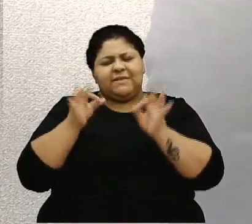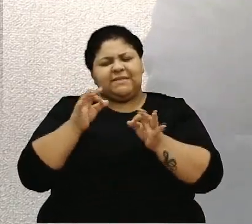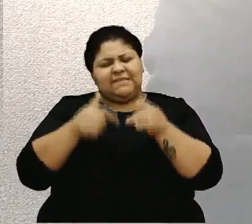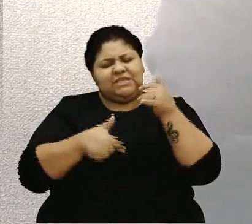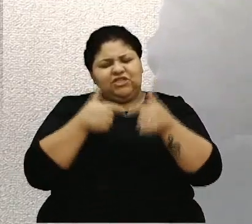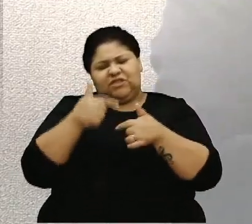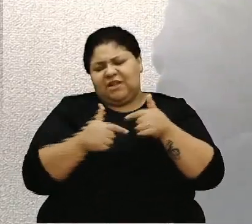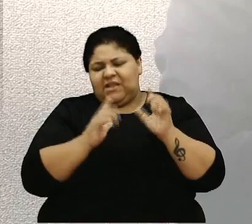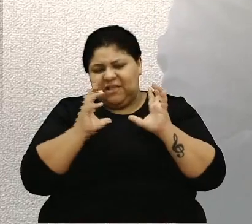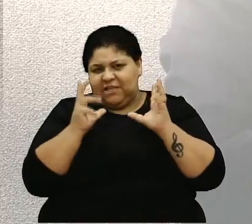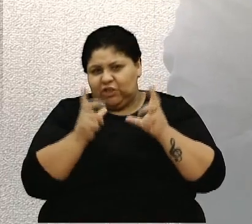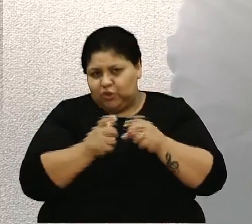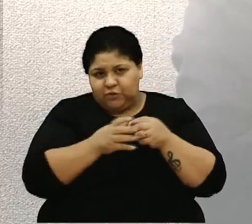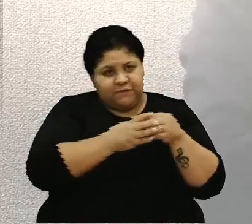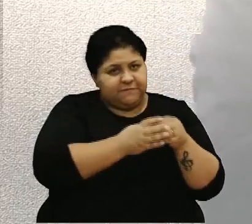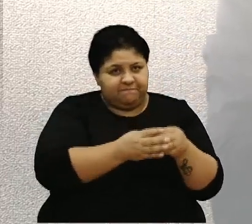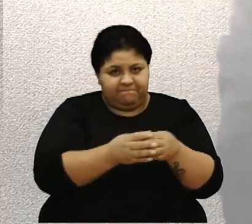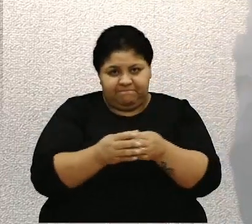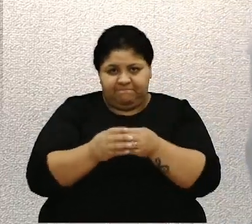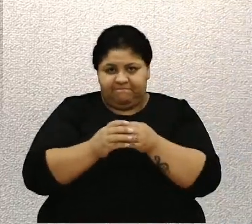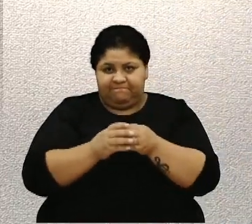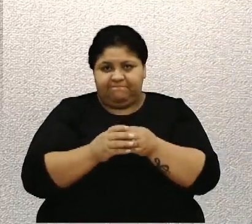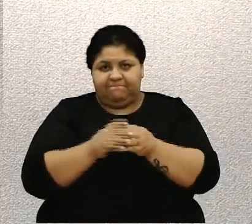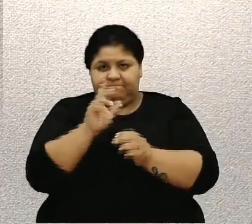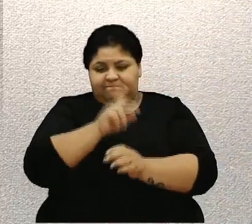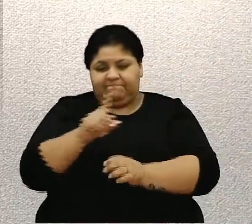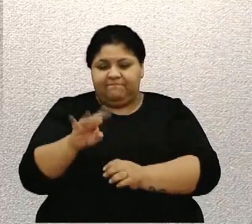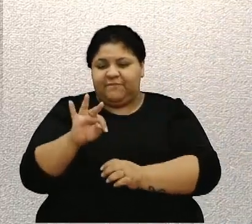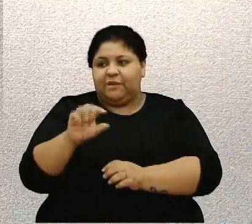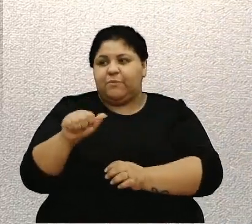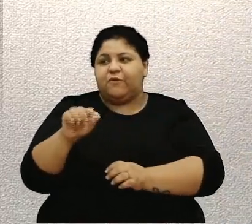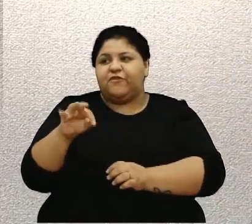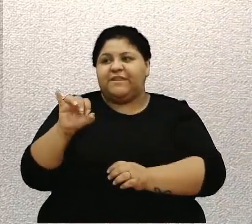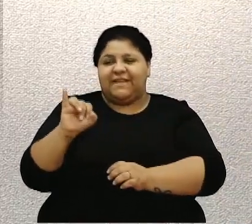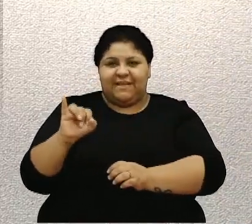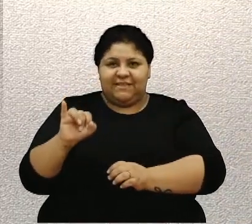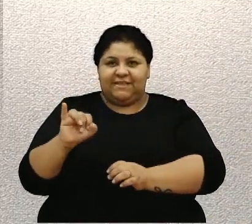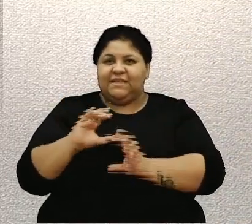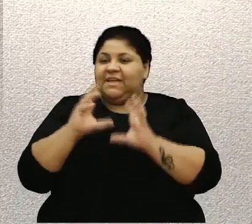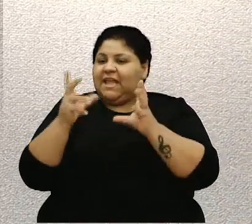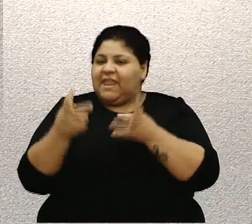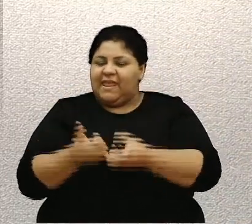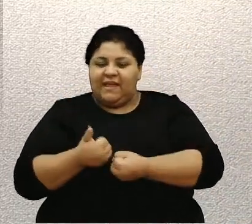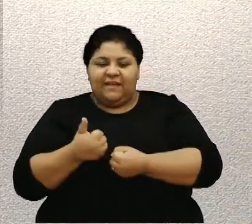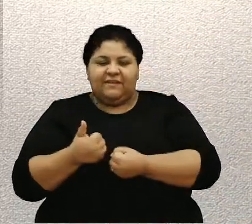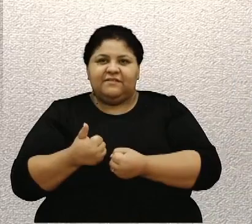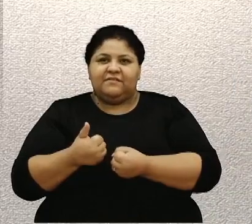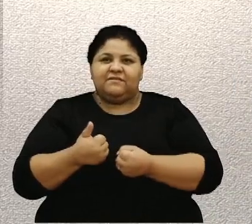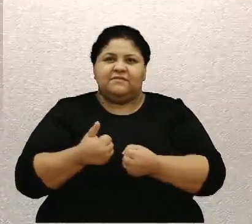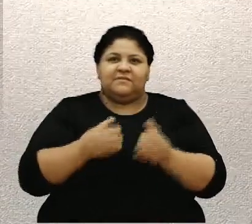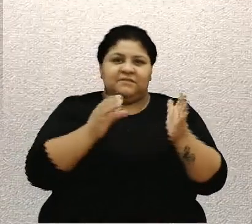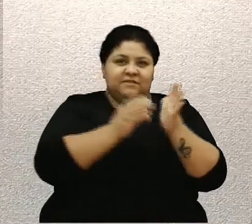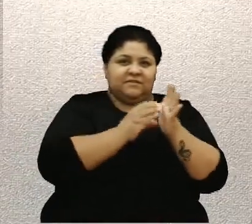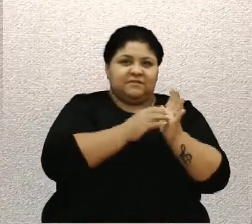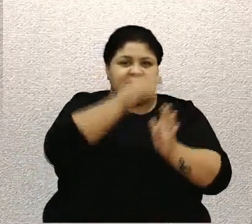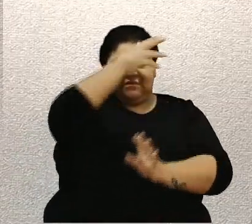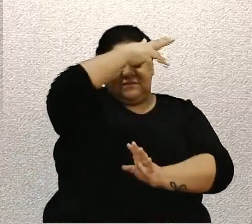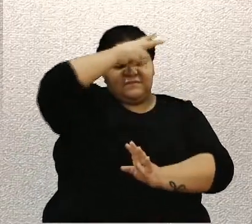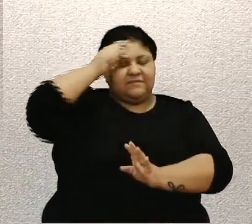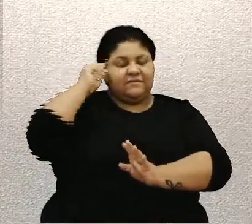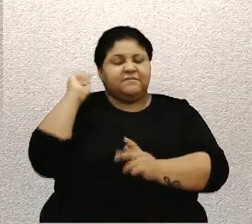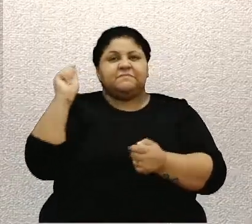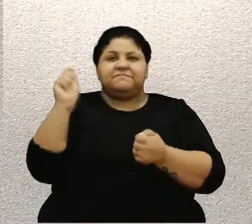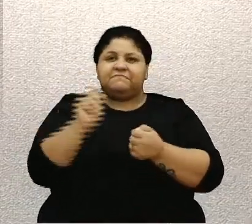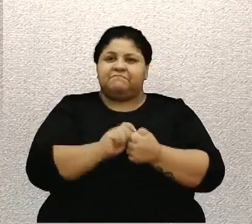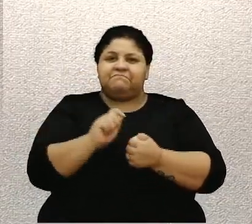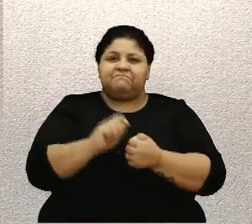toda essa equipe, da prof. Tati Vergani, a todos os servidores do município, que realmente vão fazer